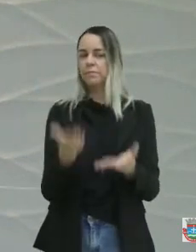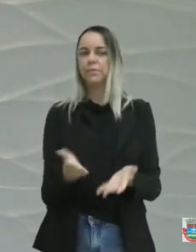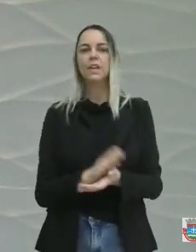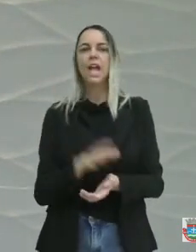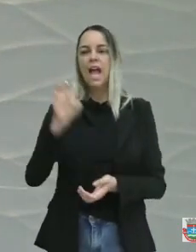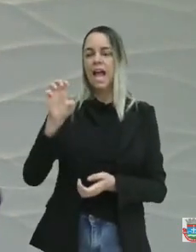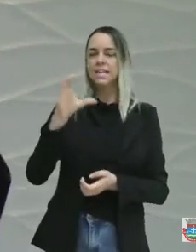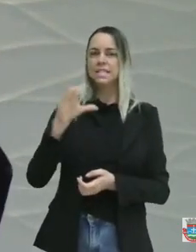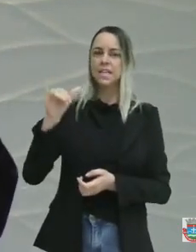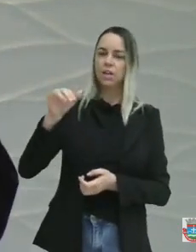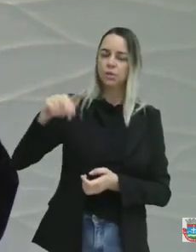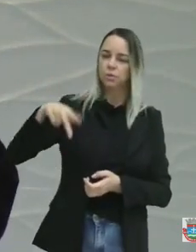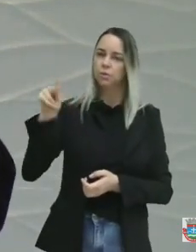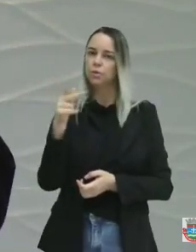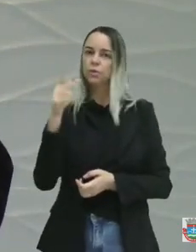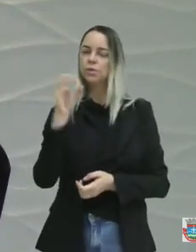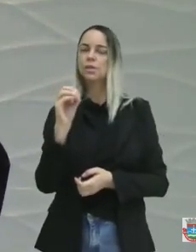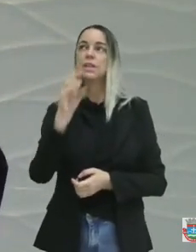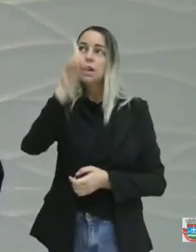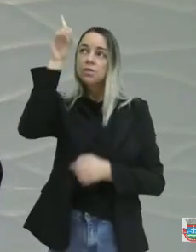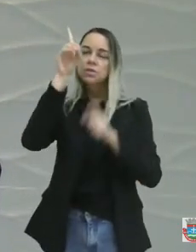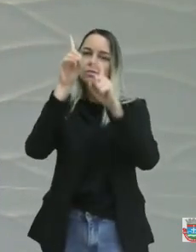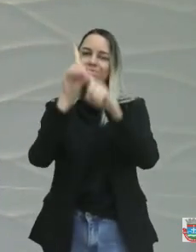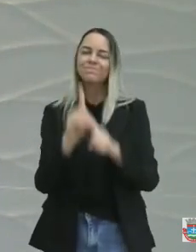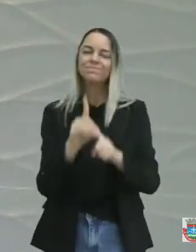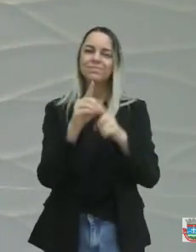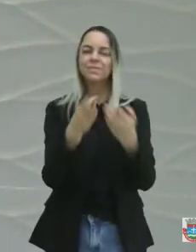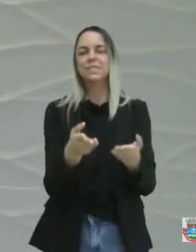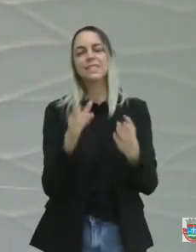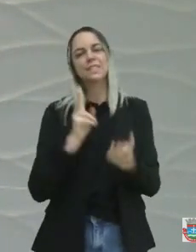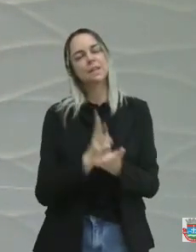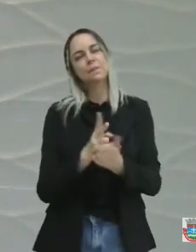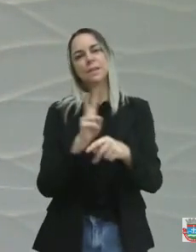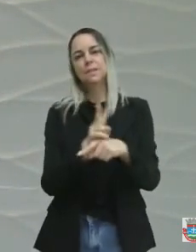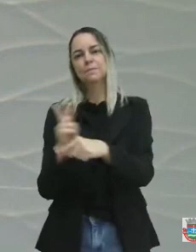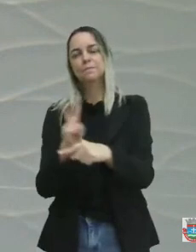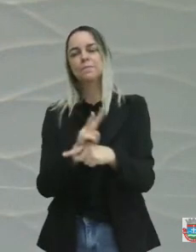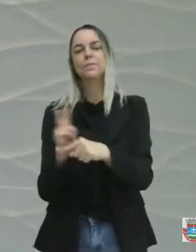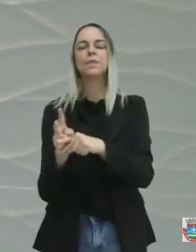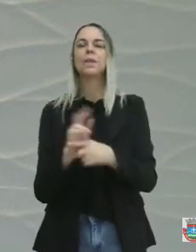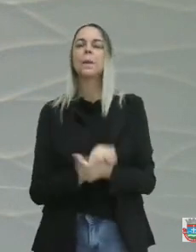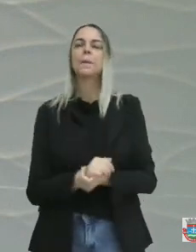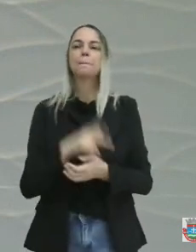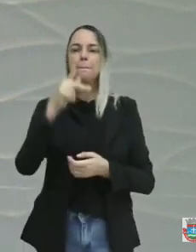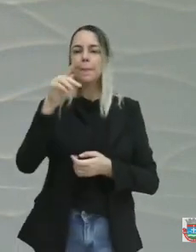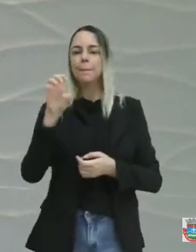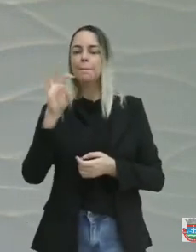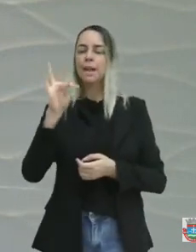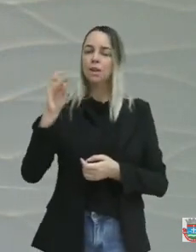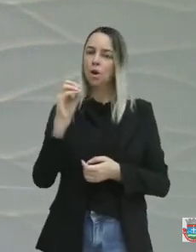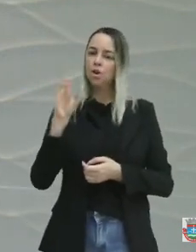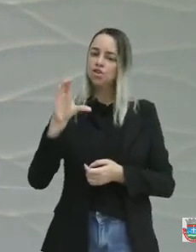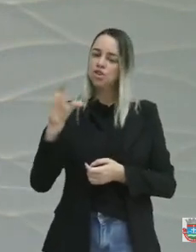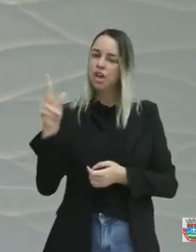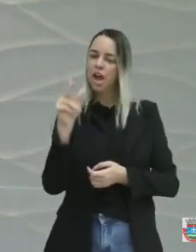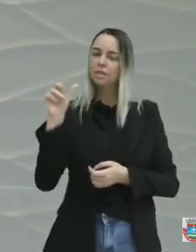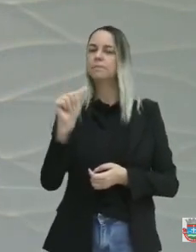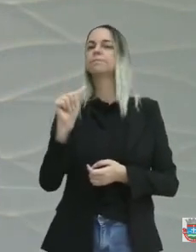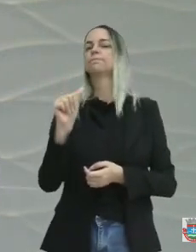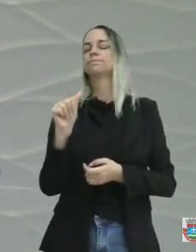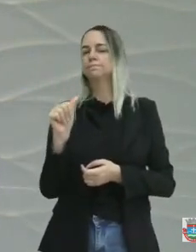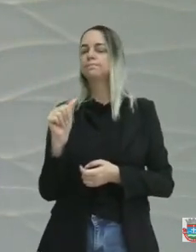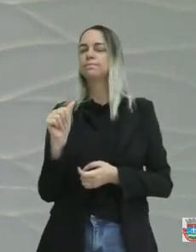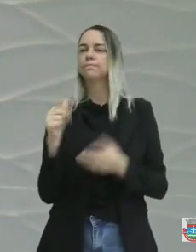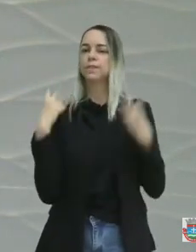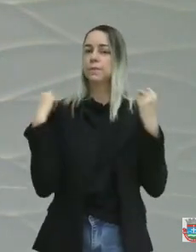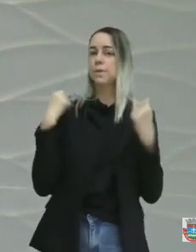um abraço assim, que Deus te proteja sempre, Gislene, Cordeiro, que Deus proteja, Petocha, Petocha da lotação como é conhecido,